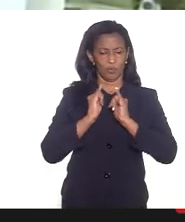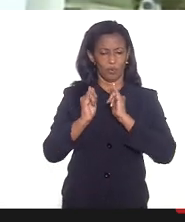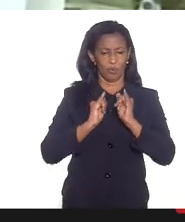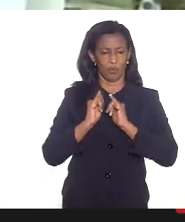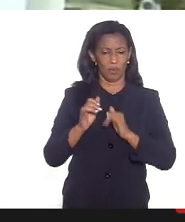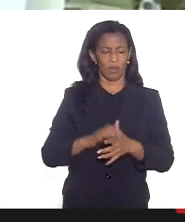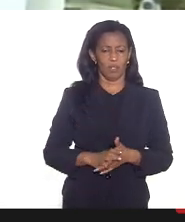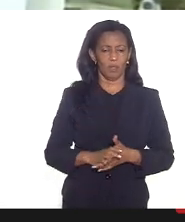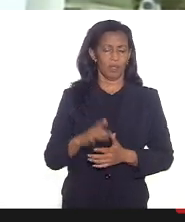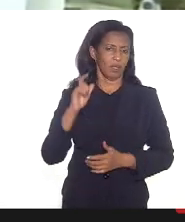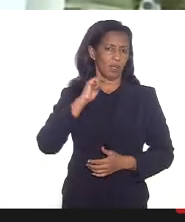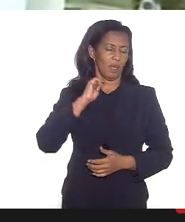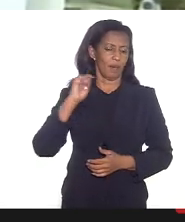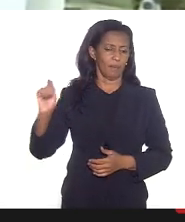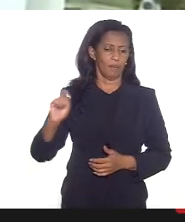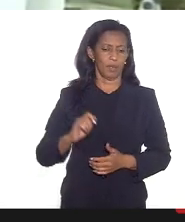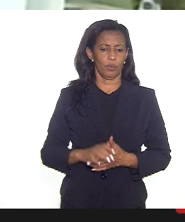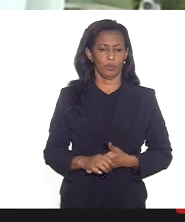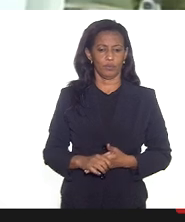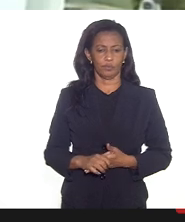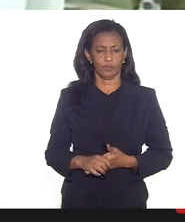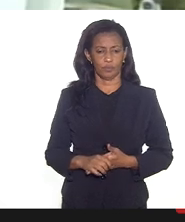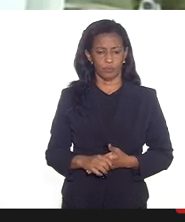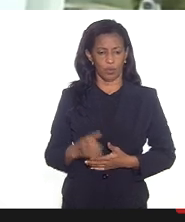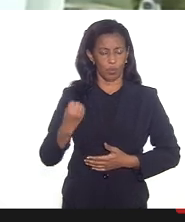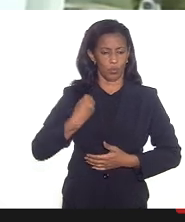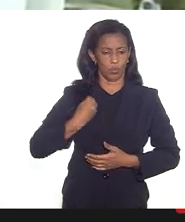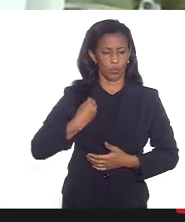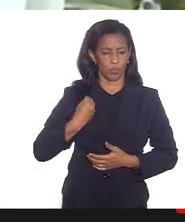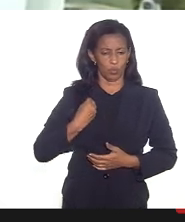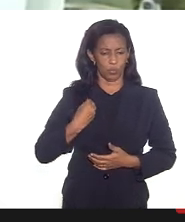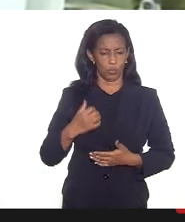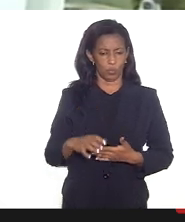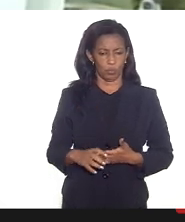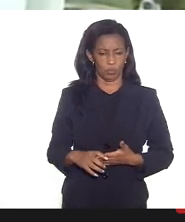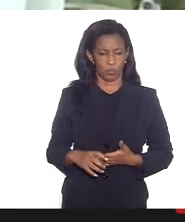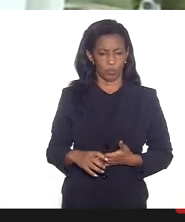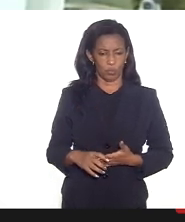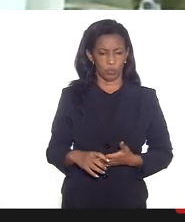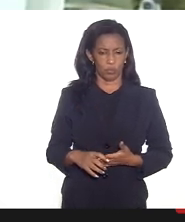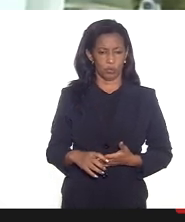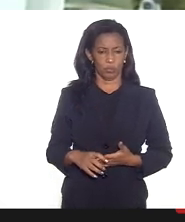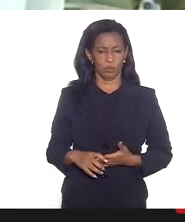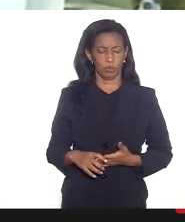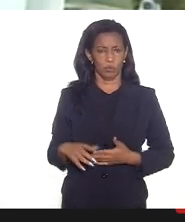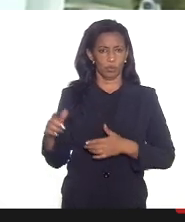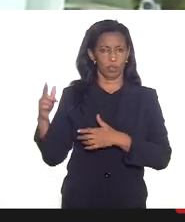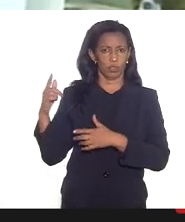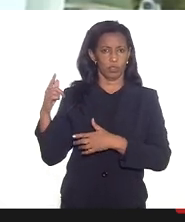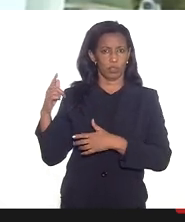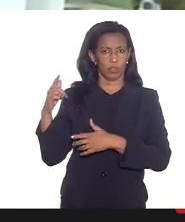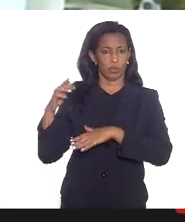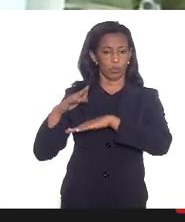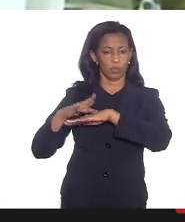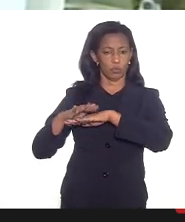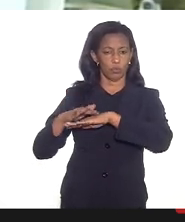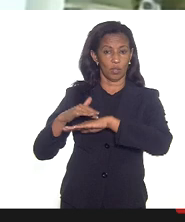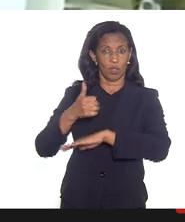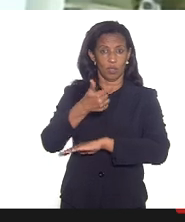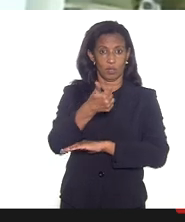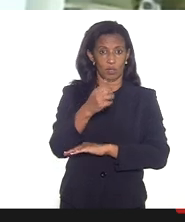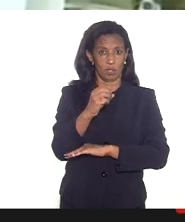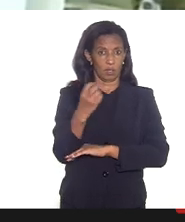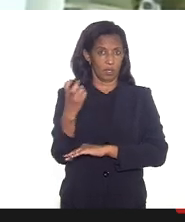em abril o número de casos aqui 105